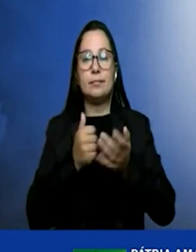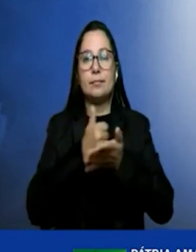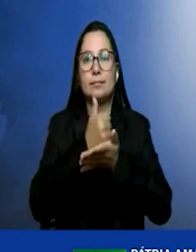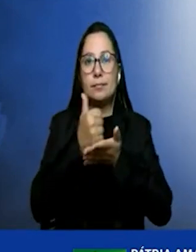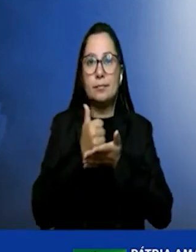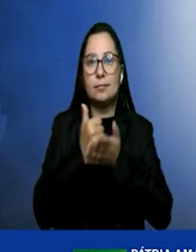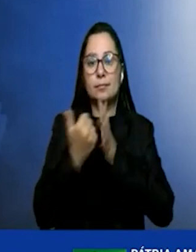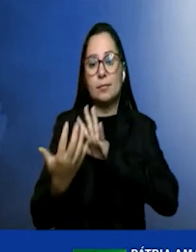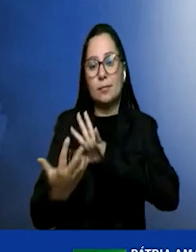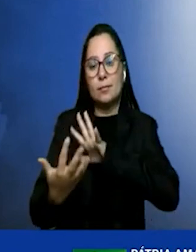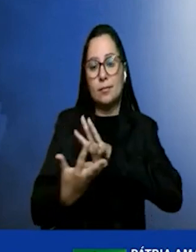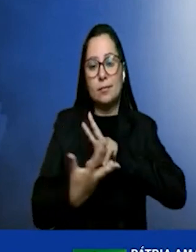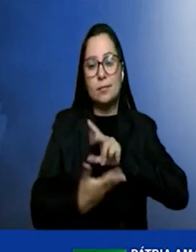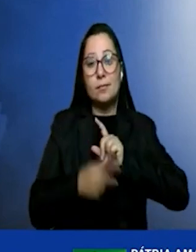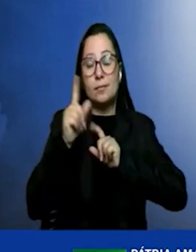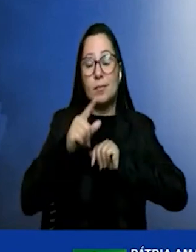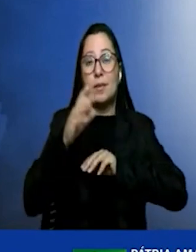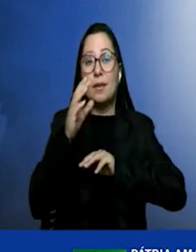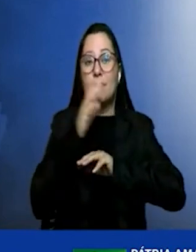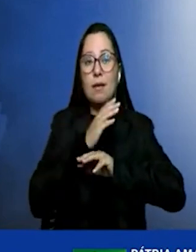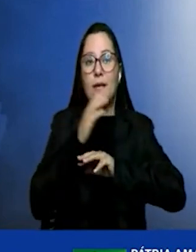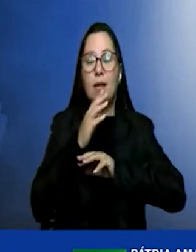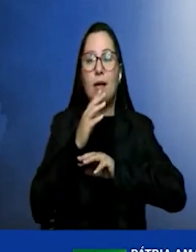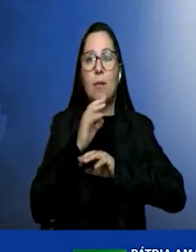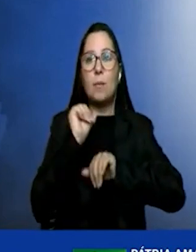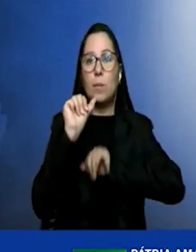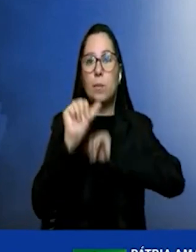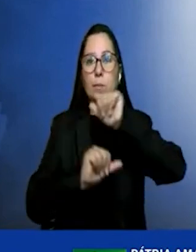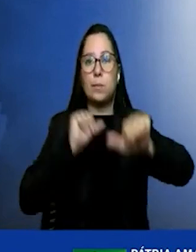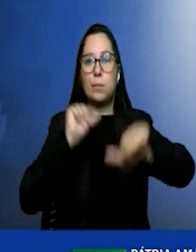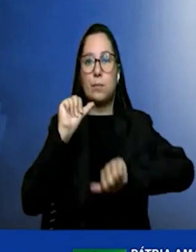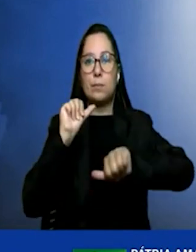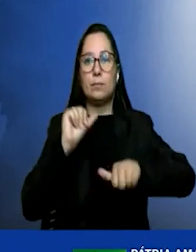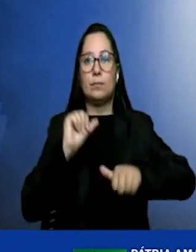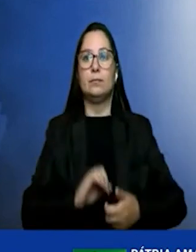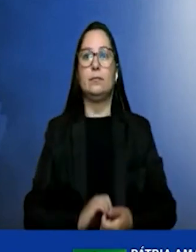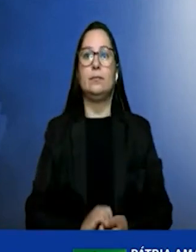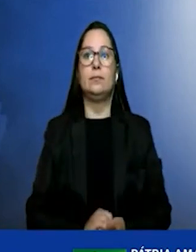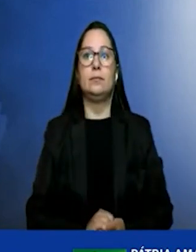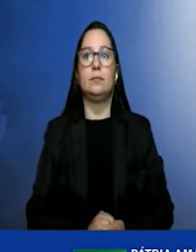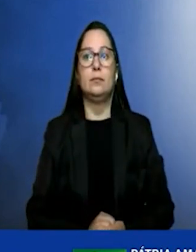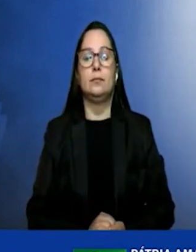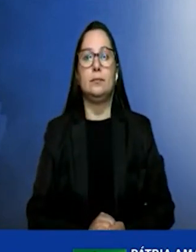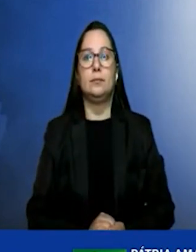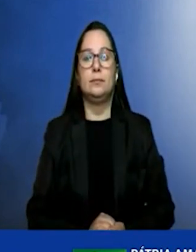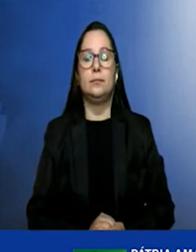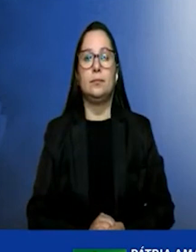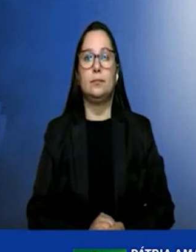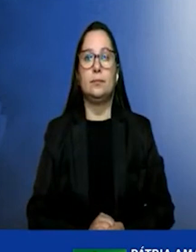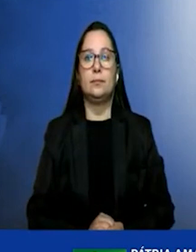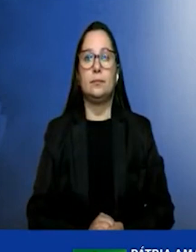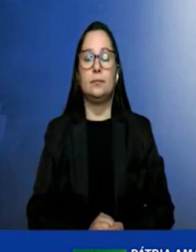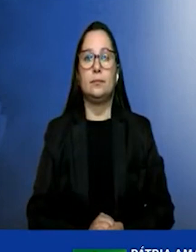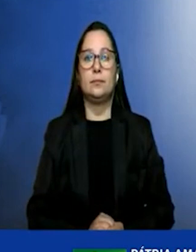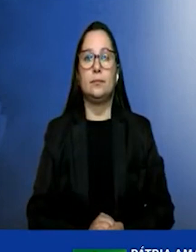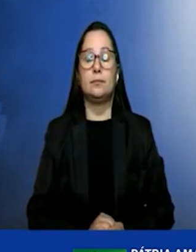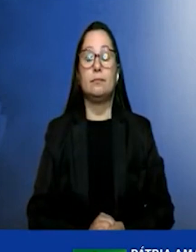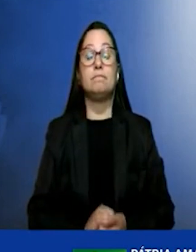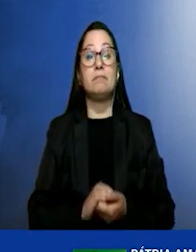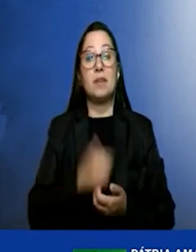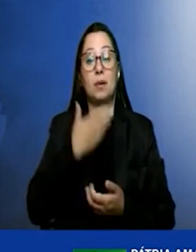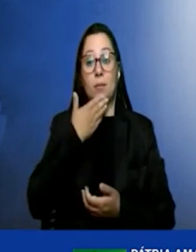seja rapidamente transformada. Com posição privilegiada, o Brasil